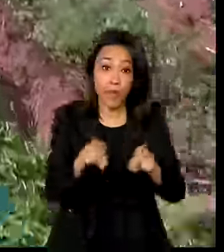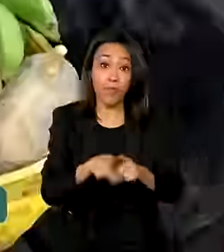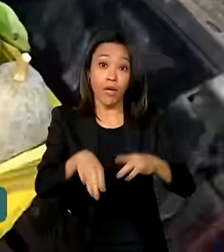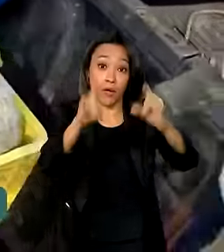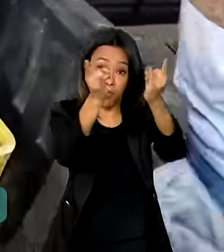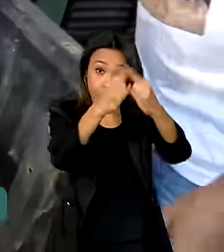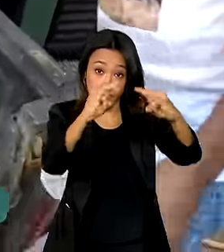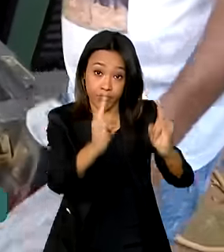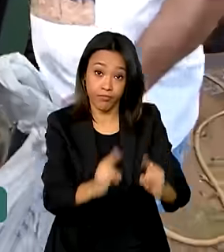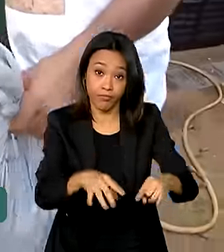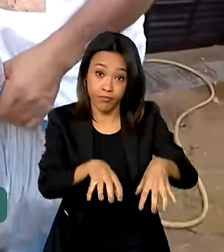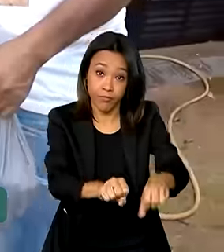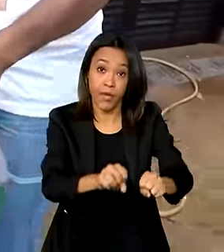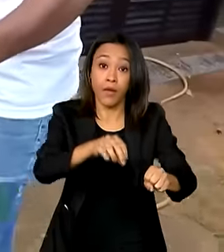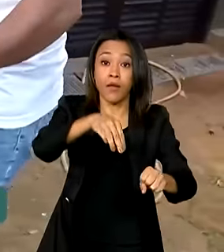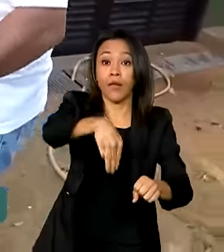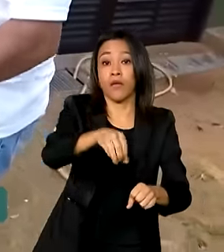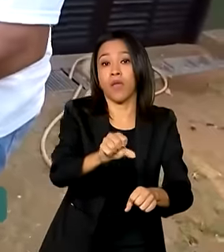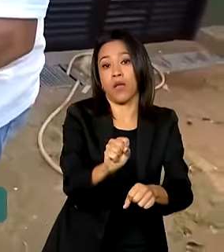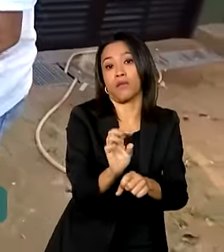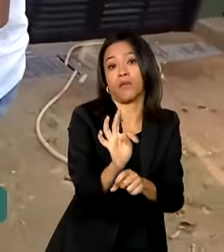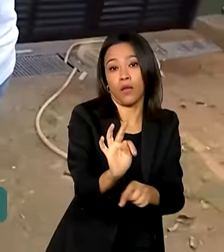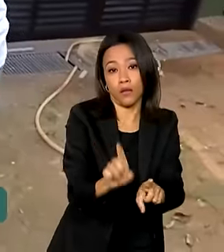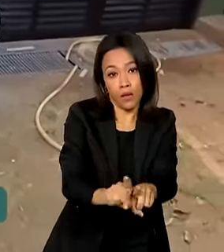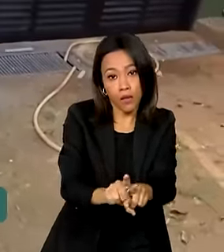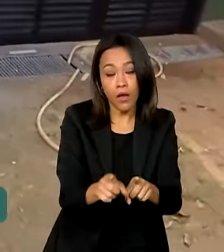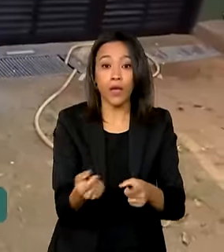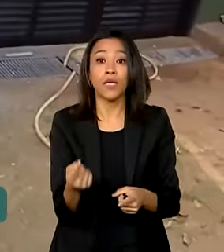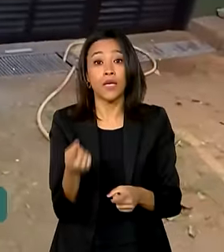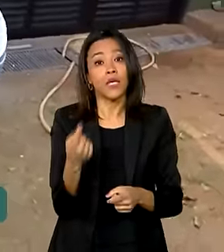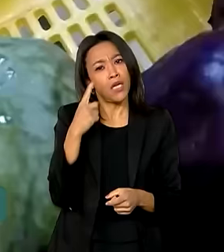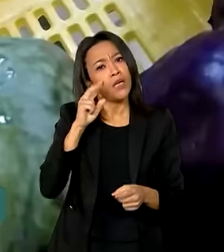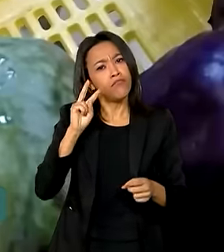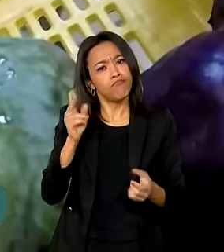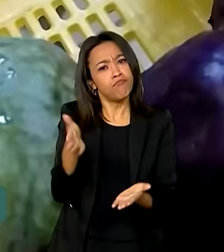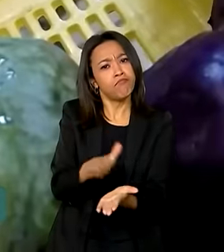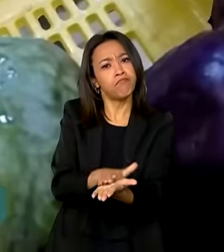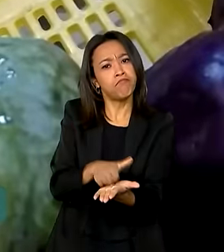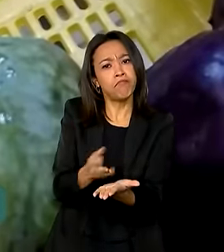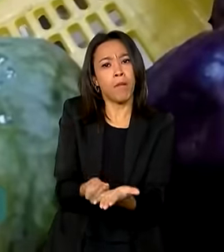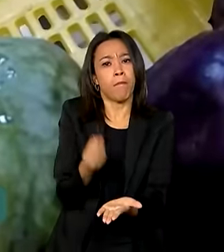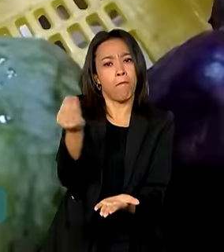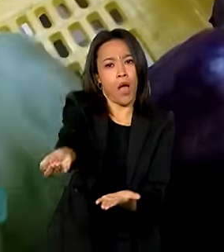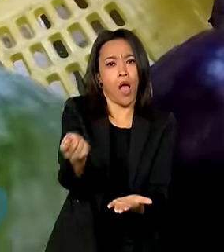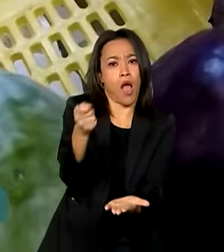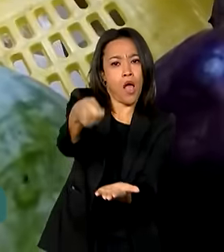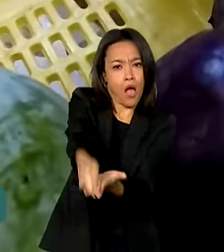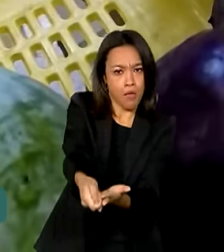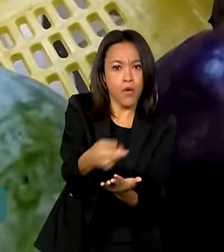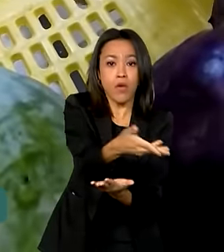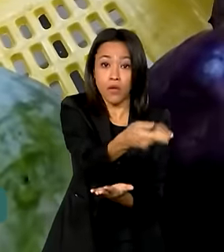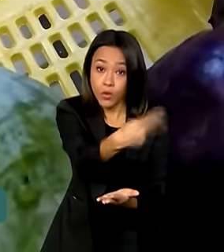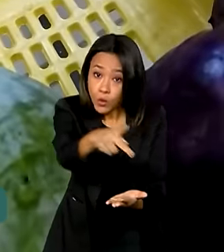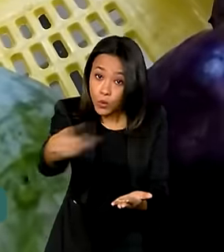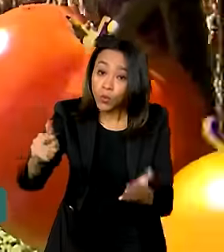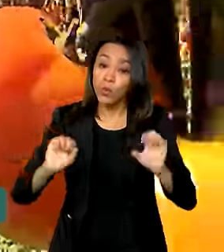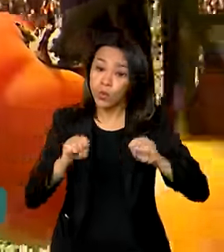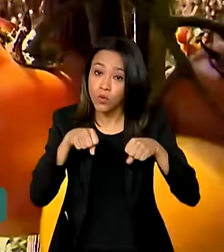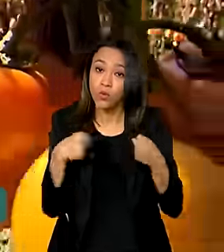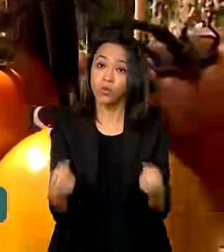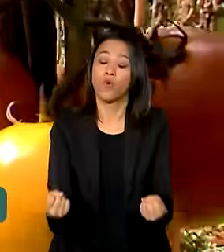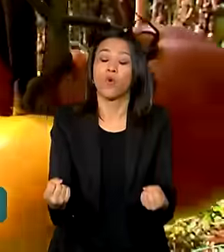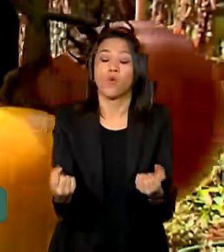agrária e reconhecer, através de pagamentos por serviços ambientais, reconhecer o esforço